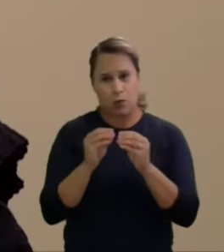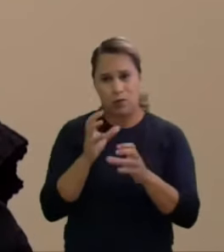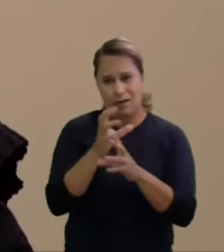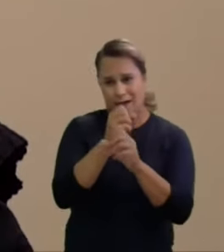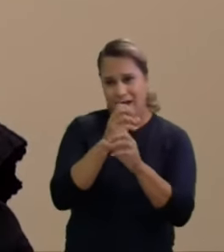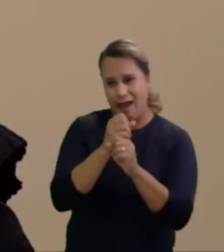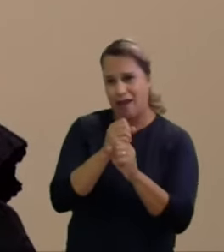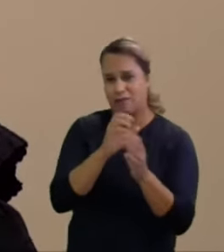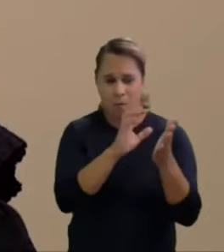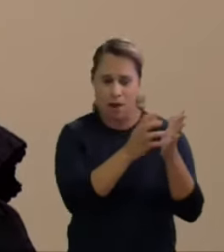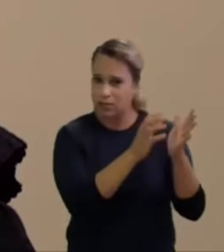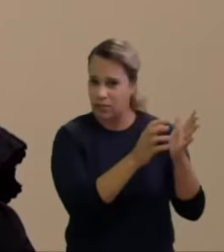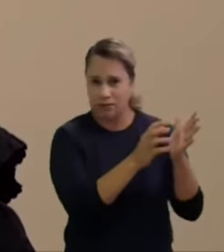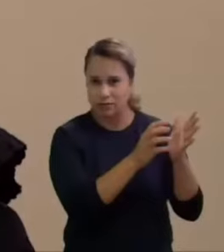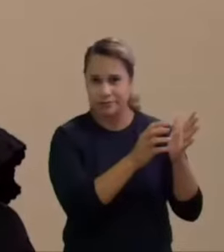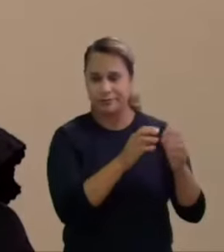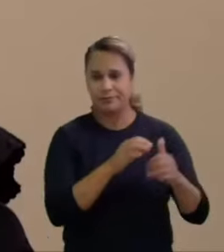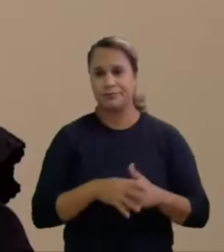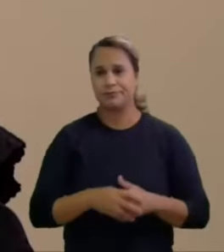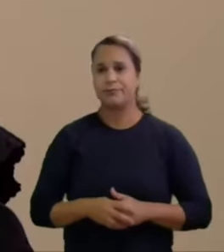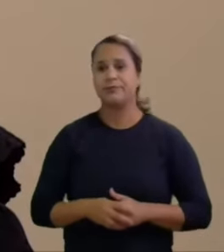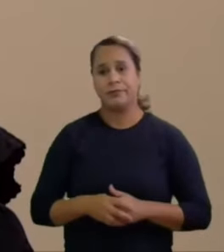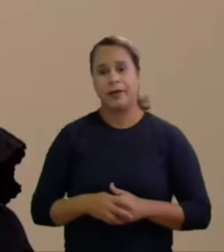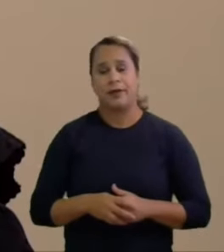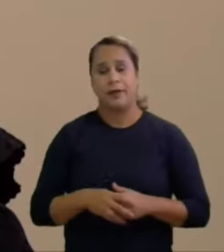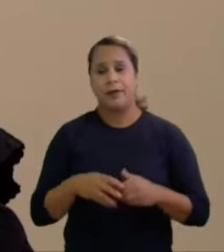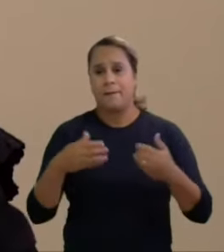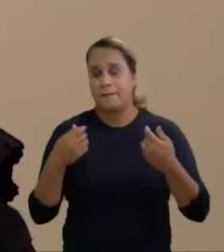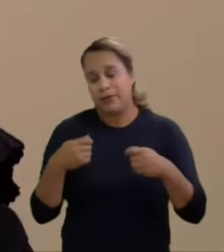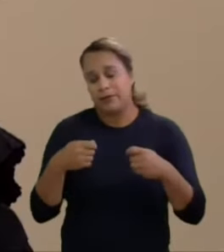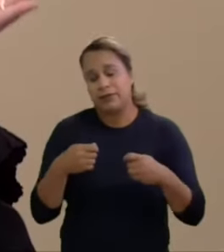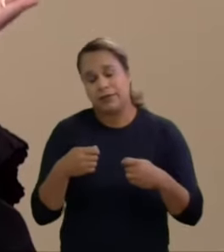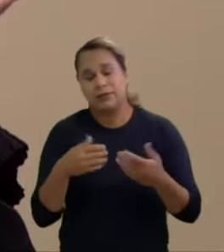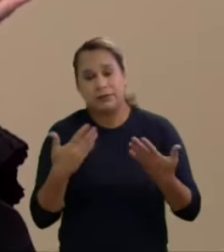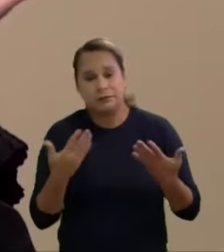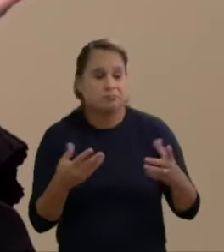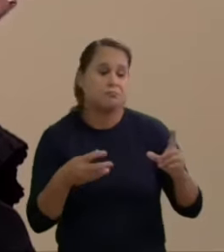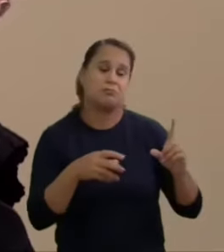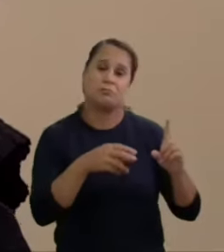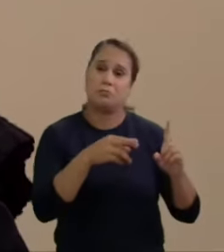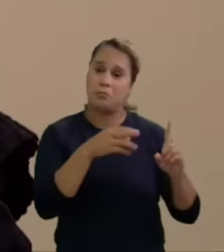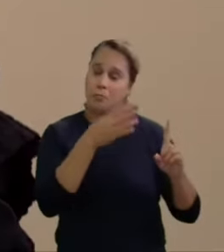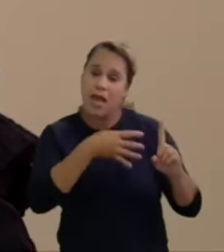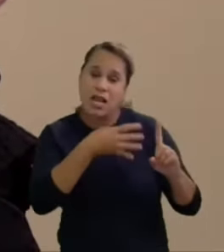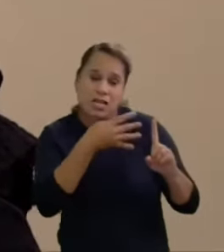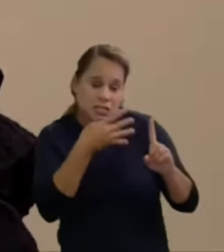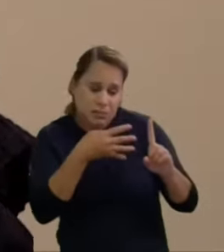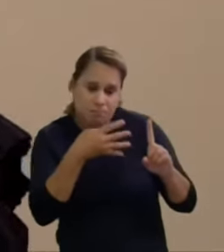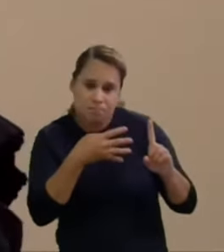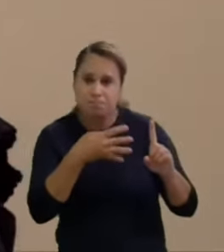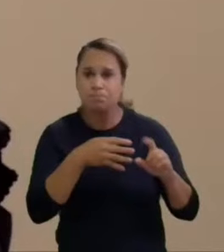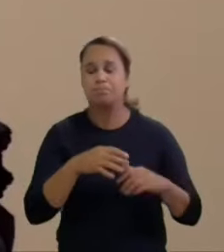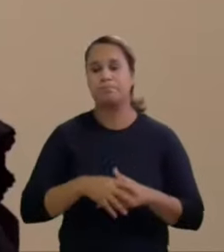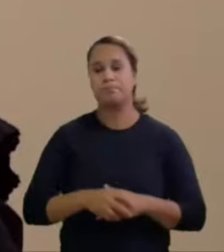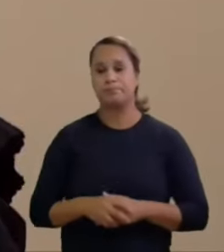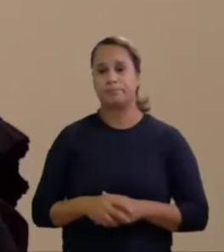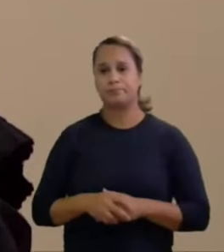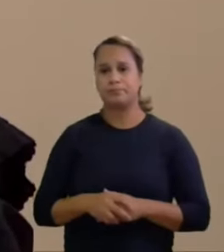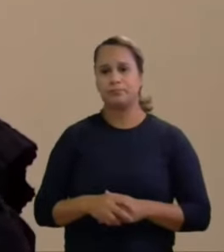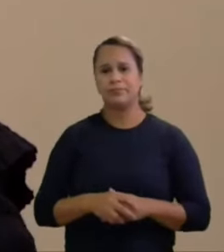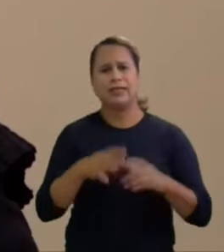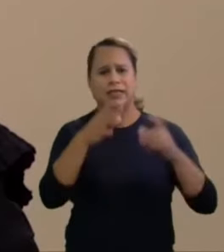seria necessária talvez a realização de uma perícia que tabulasse os dispêndios de todos os candidatos e partidos, categorizasse